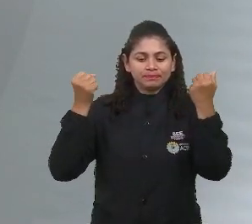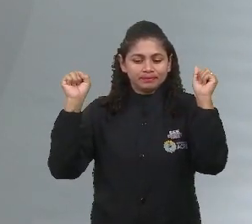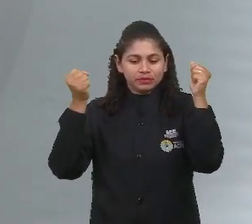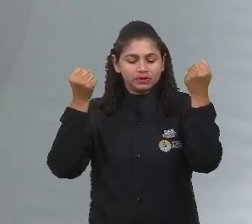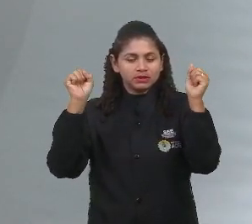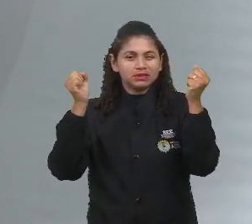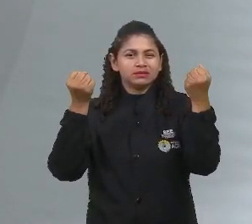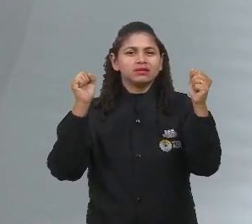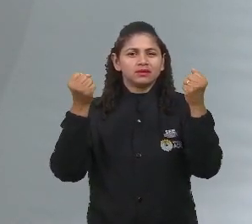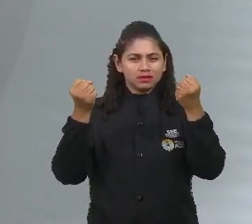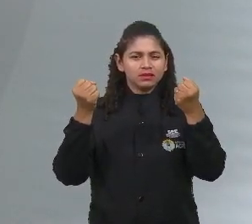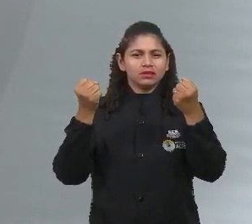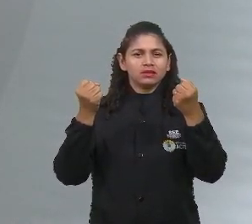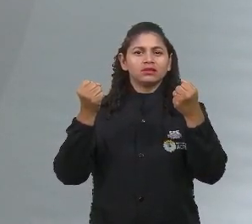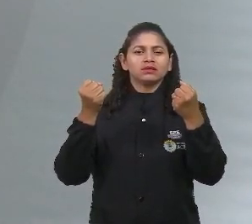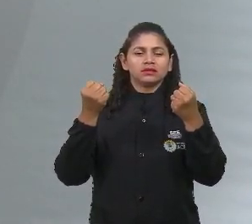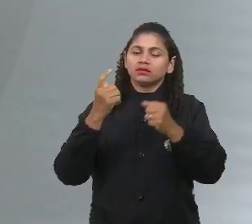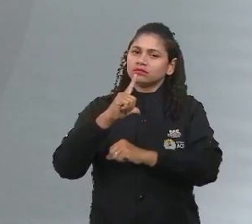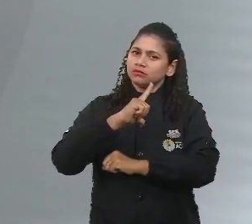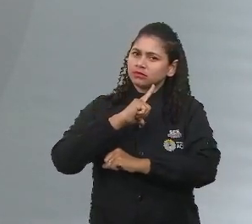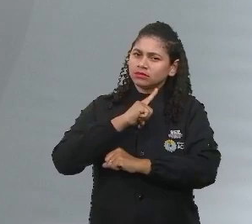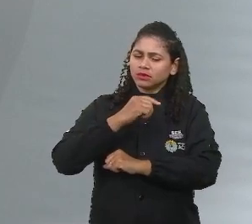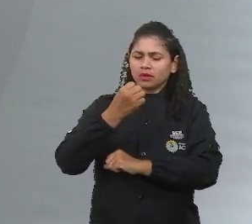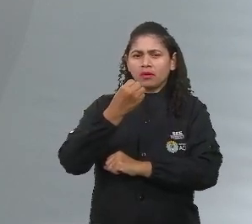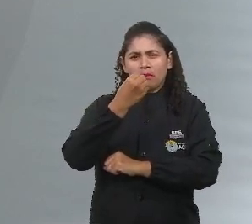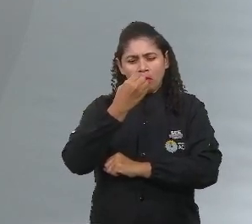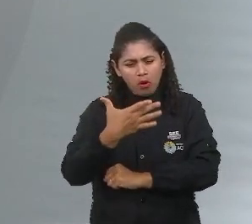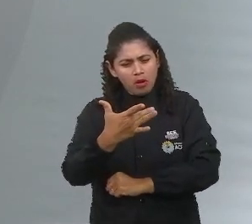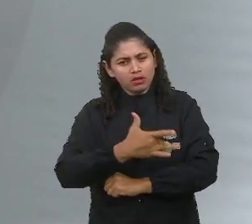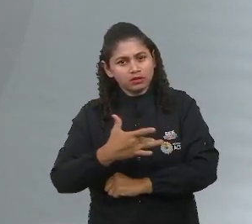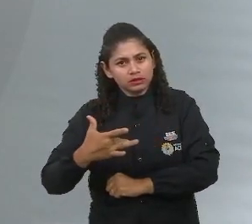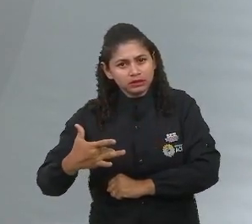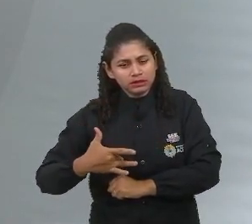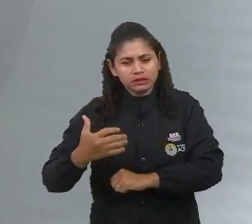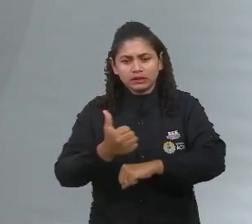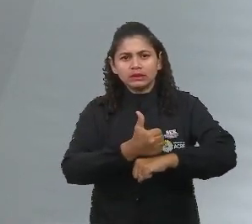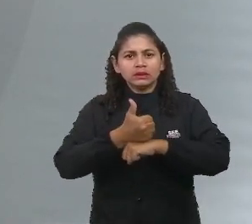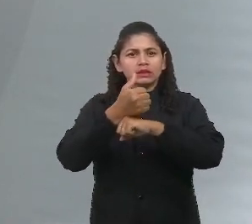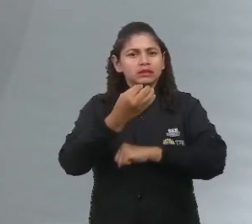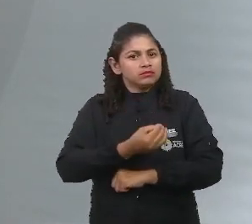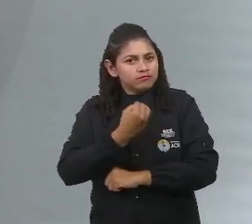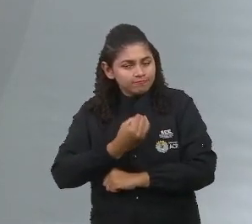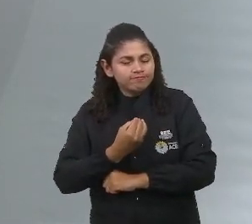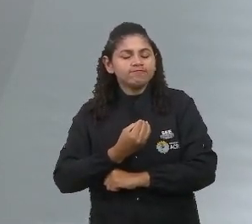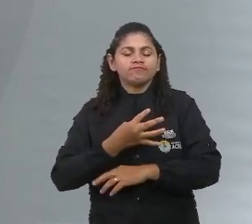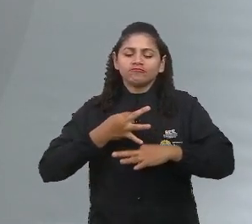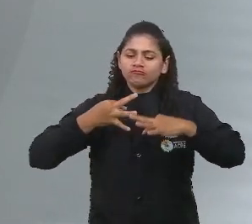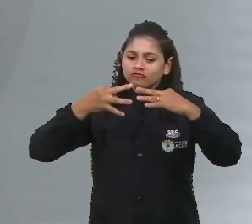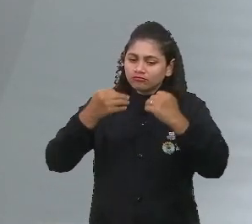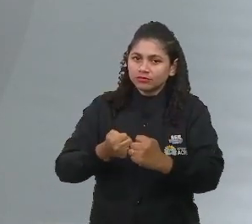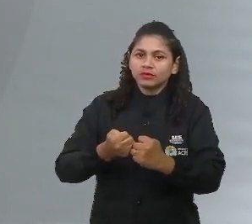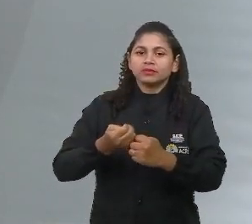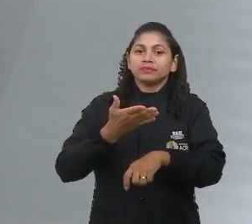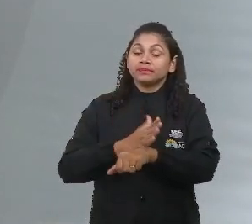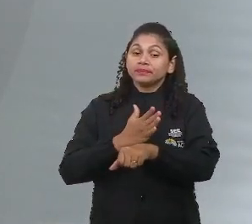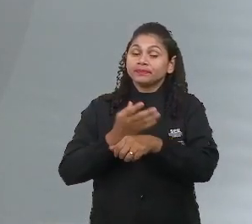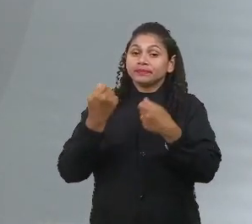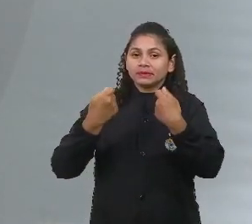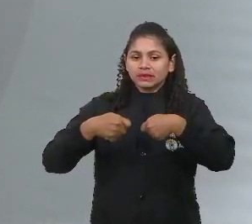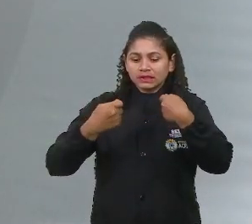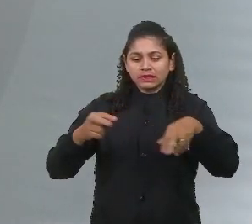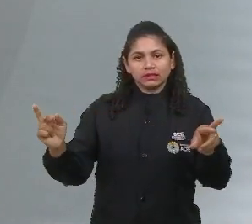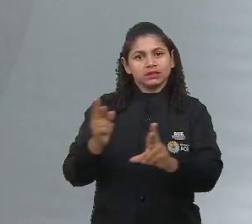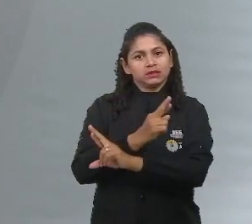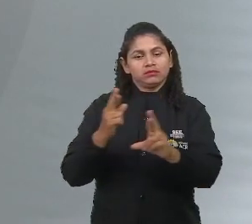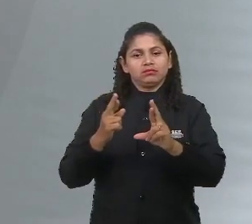fazer exercício físico para ter uma boa saúde e uma boa qualidade de vida, todas essas práticas, elas têm que ser correlacionadas. Se você